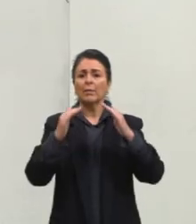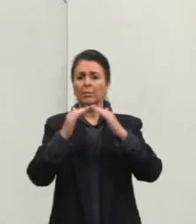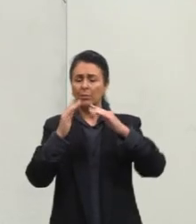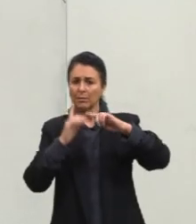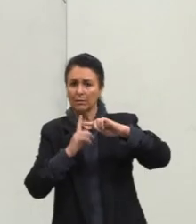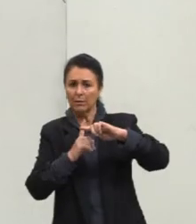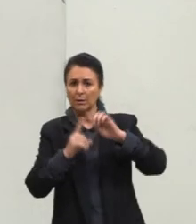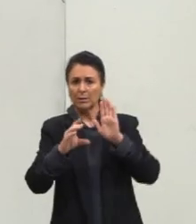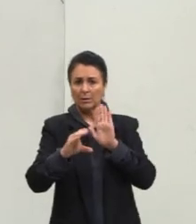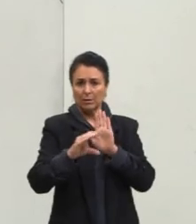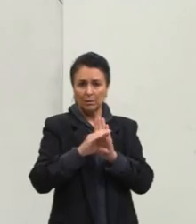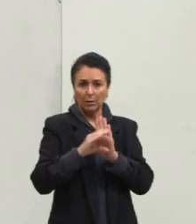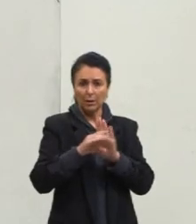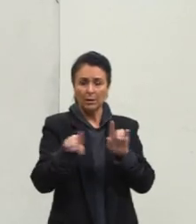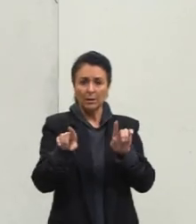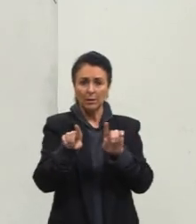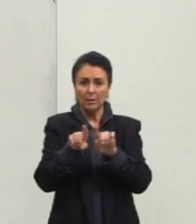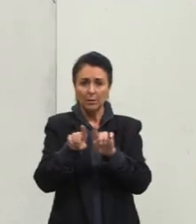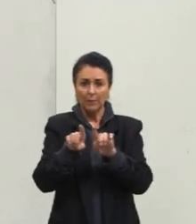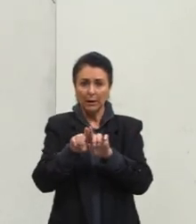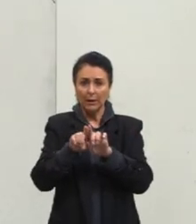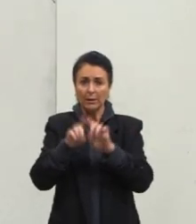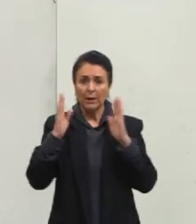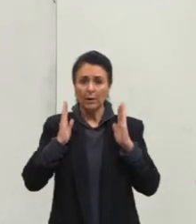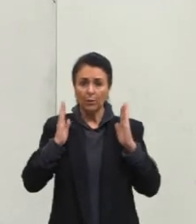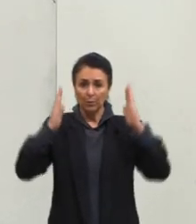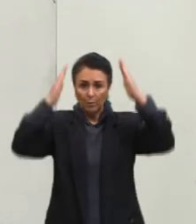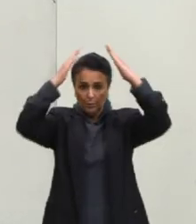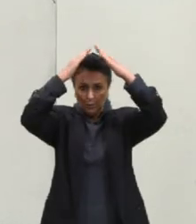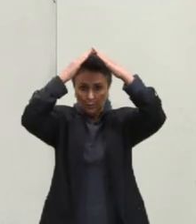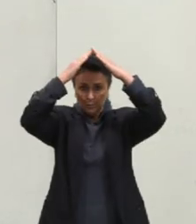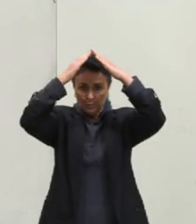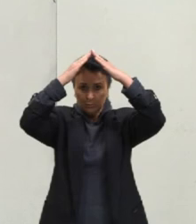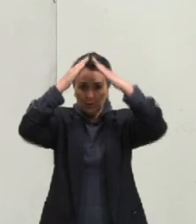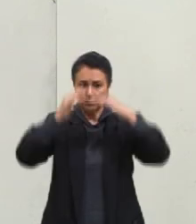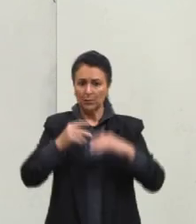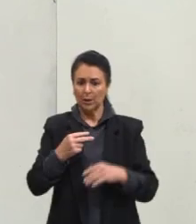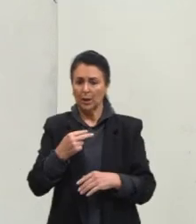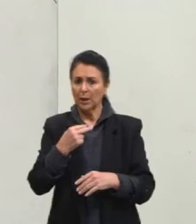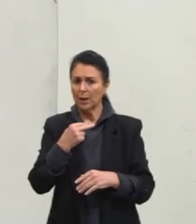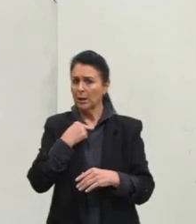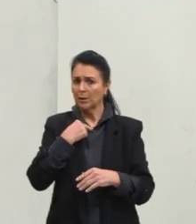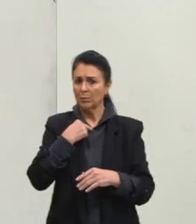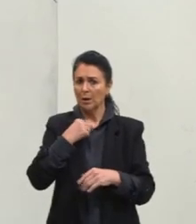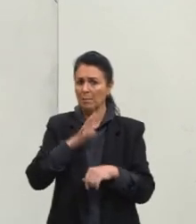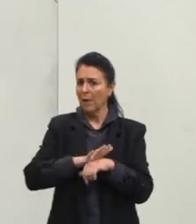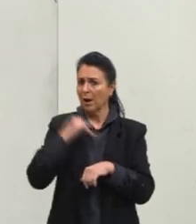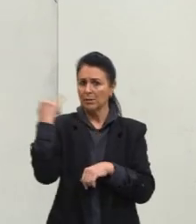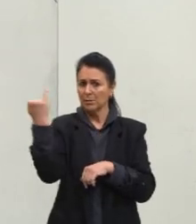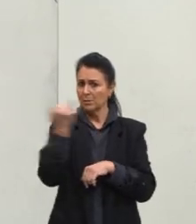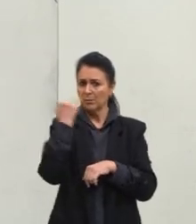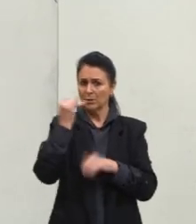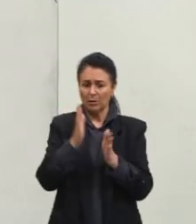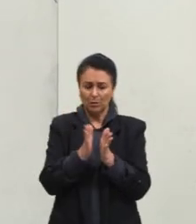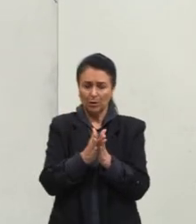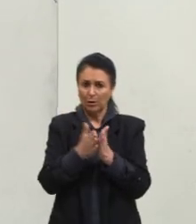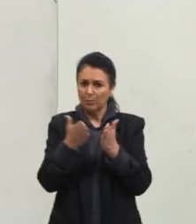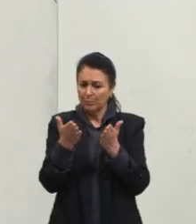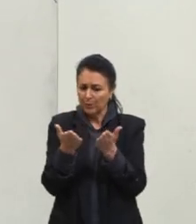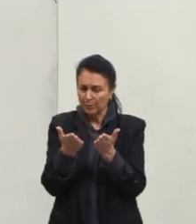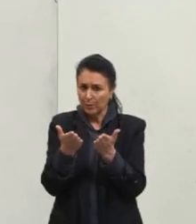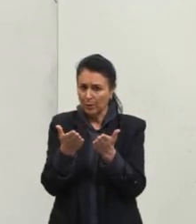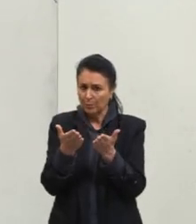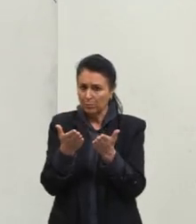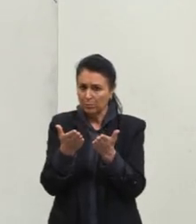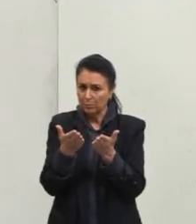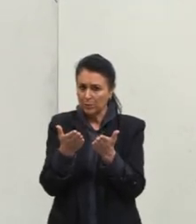própria autoridade do Papa. Ele vai dizer que o Papa não está acima da Bíblia, que a verdade, que a autoridade